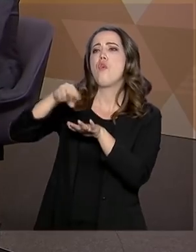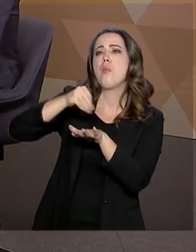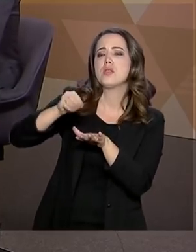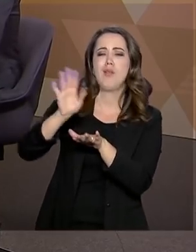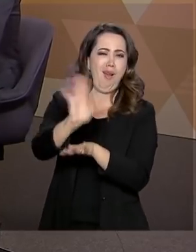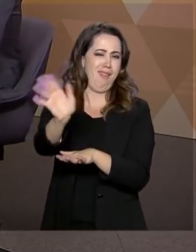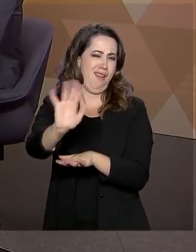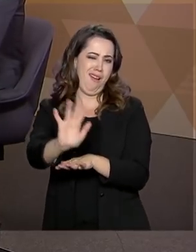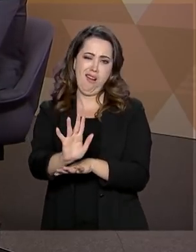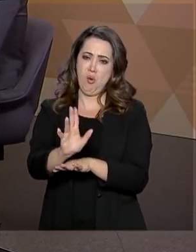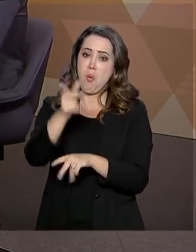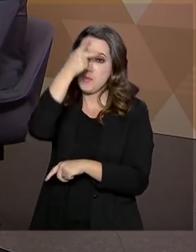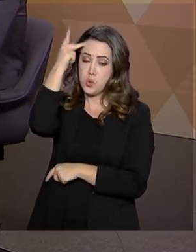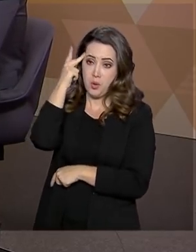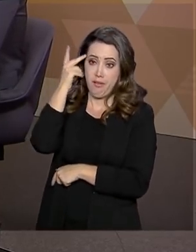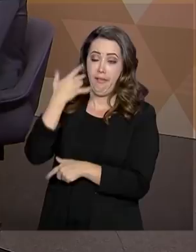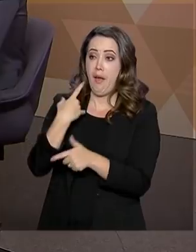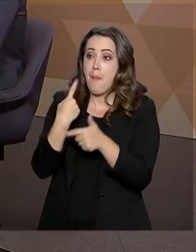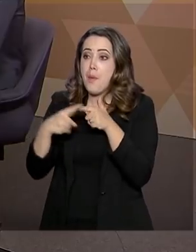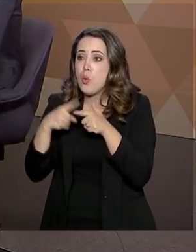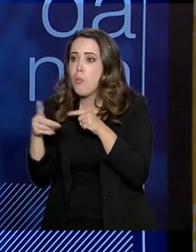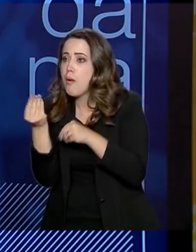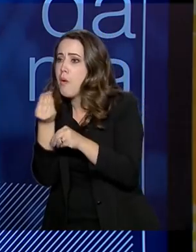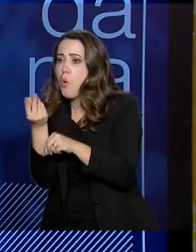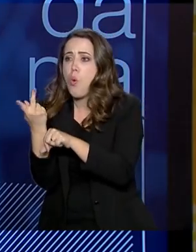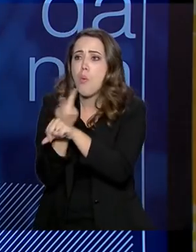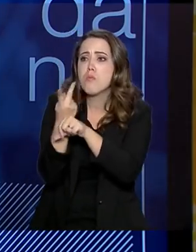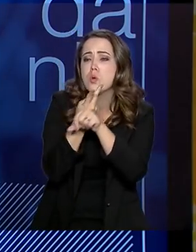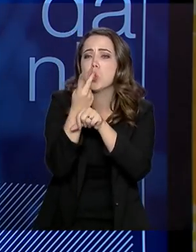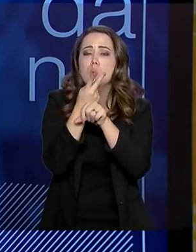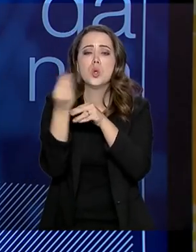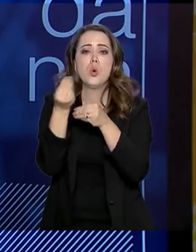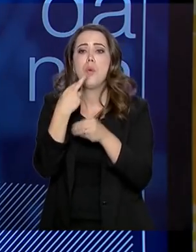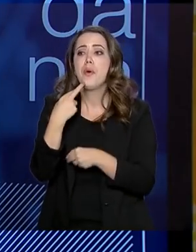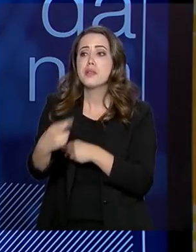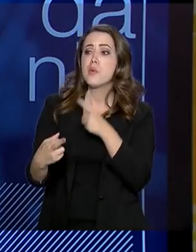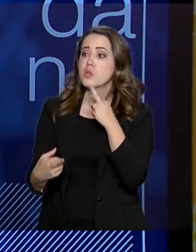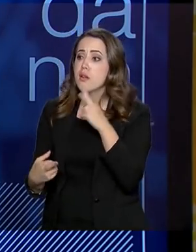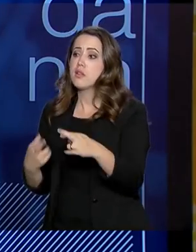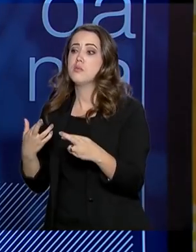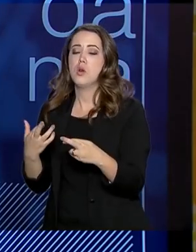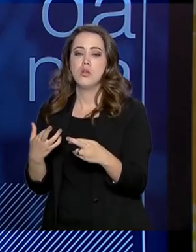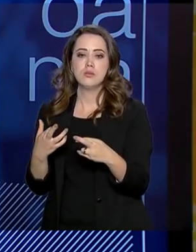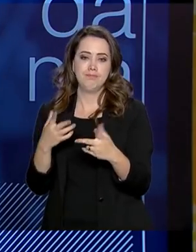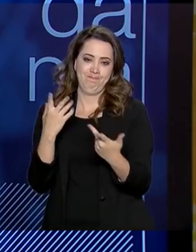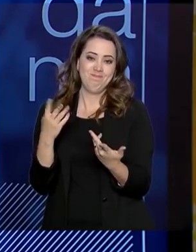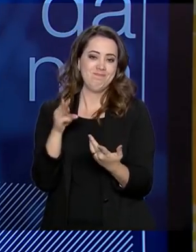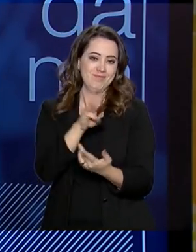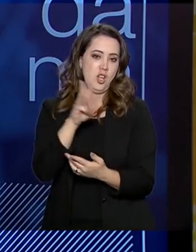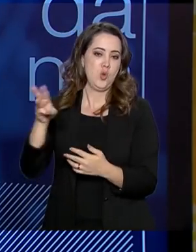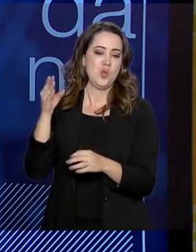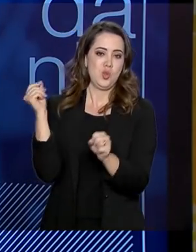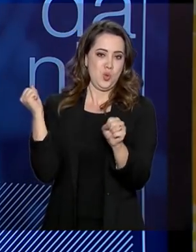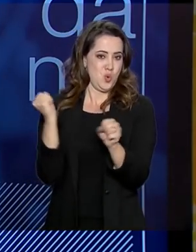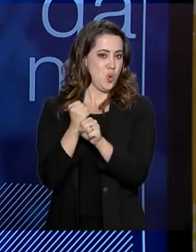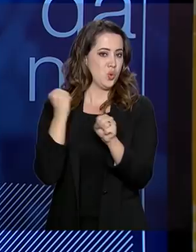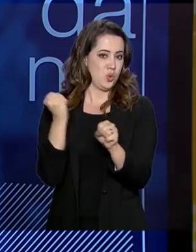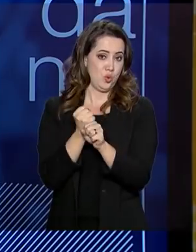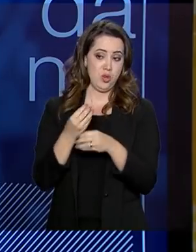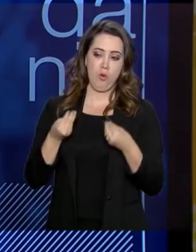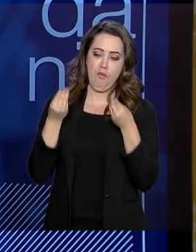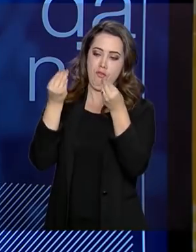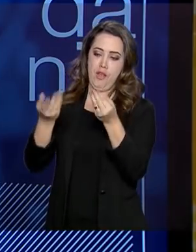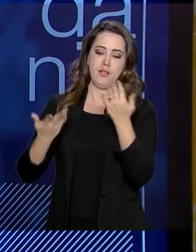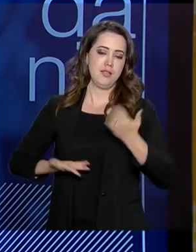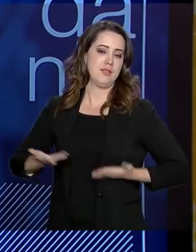para resolver um problema seu, um problema que tem que ser resolvido rapidamente, e o site está sendo construído com essa filosofia, entrega de